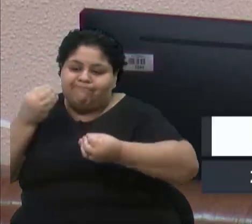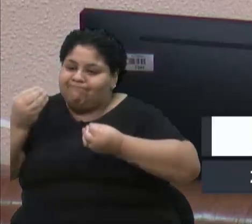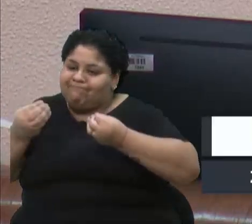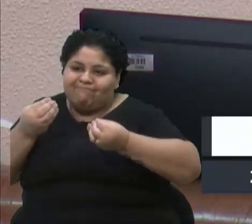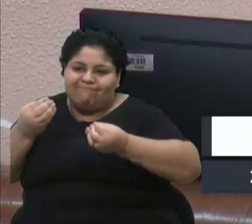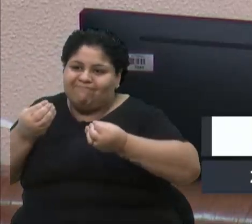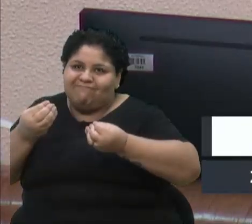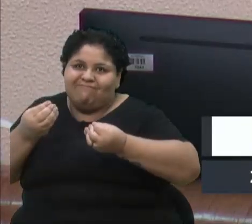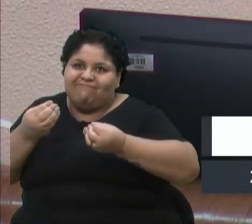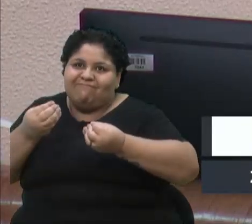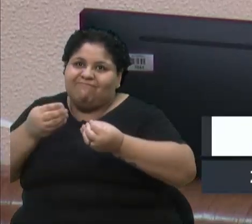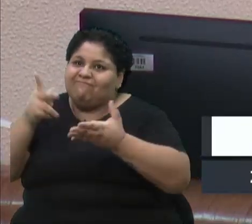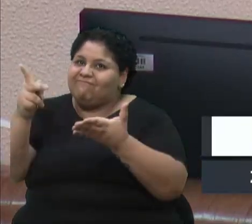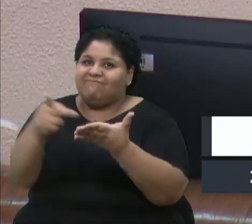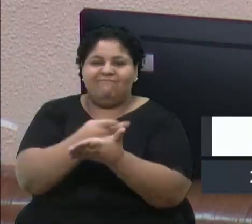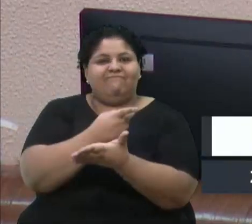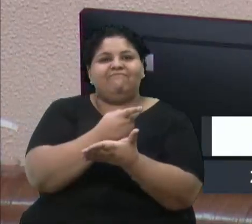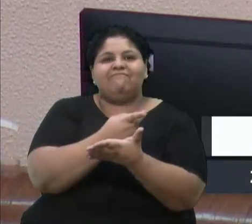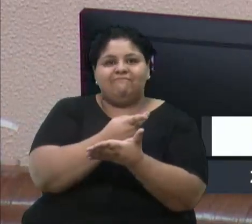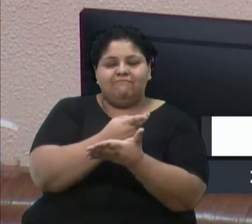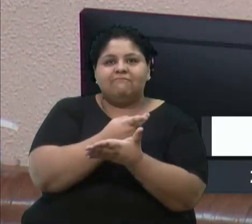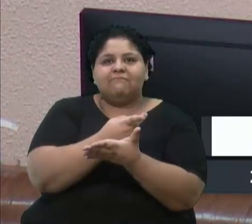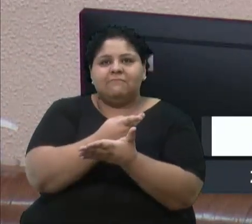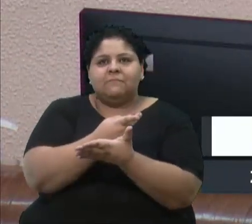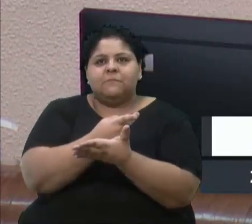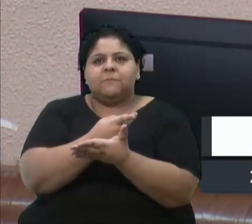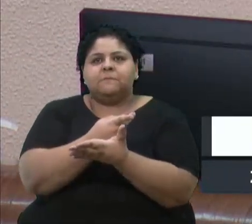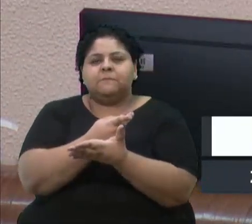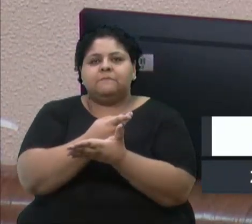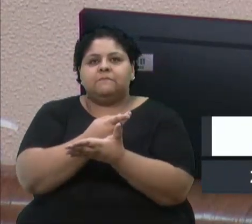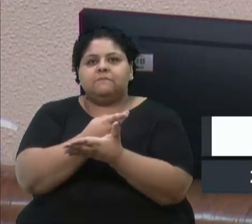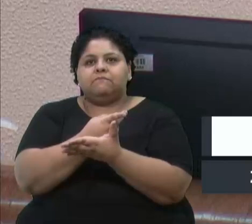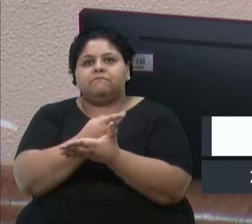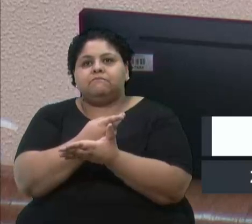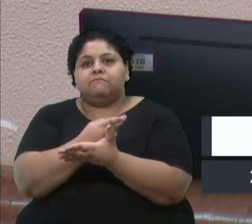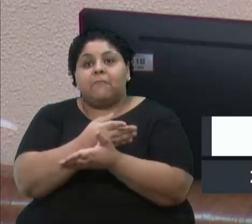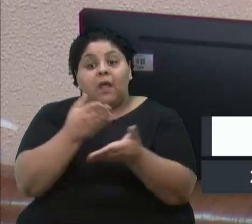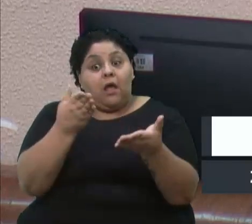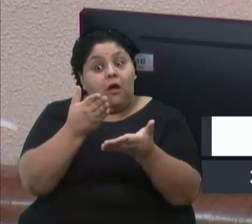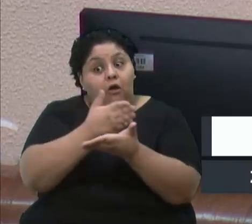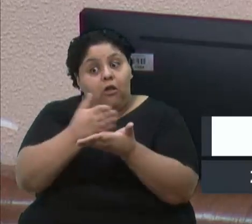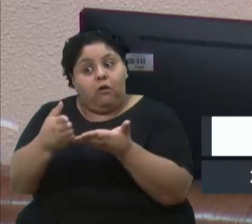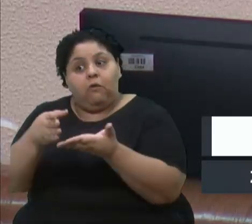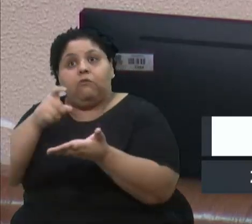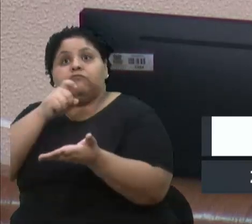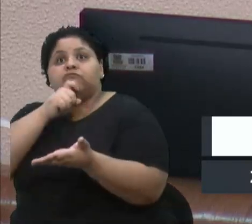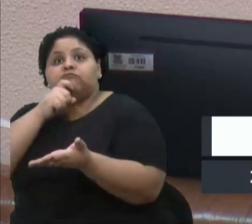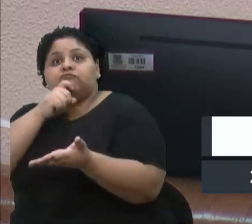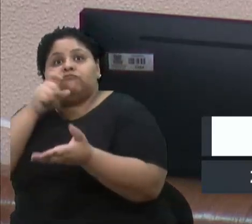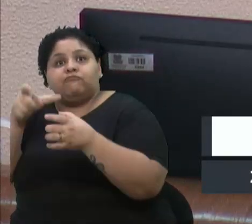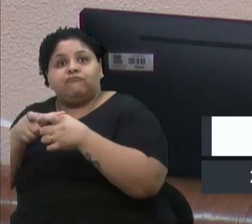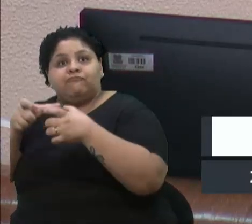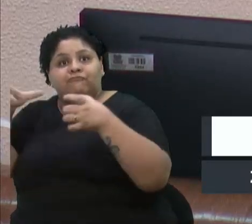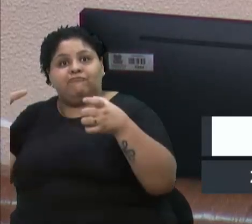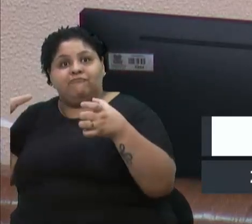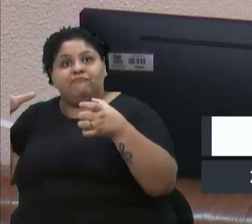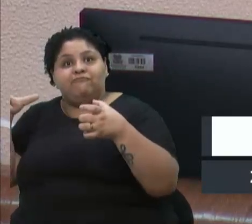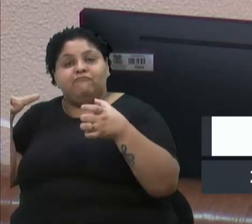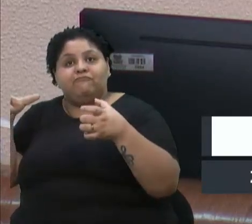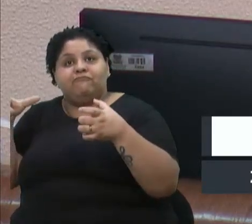no sentido de que nós estamos nos encaminhando para o inverno. Vai aumentar com certeza